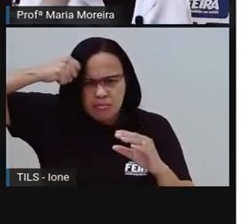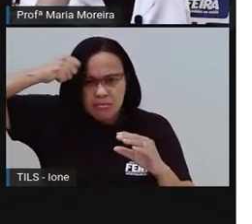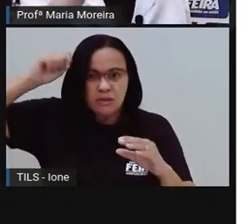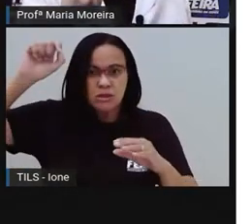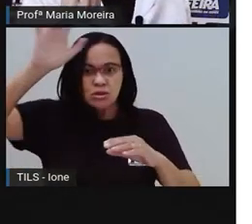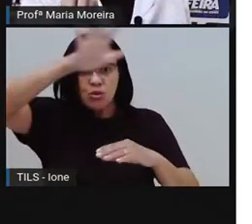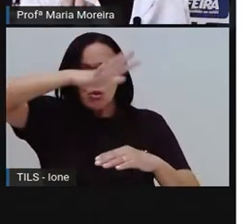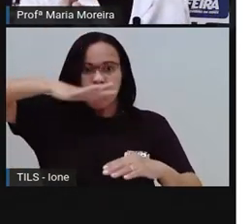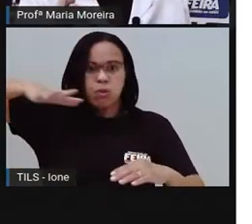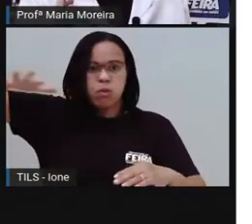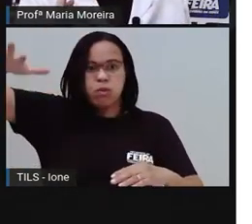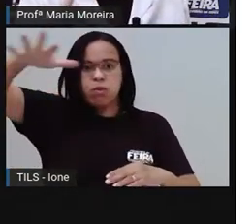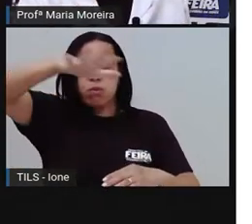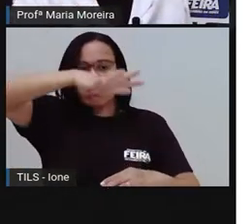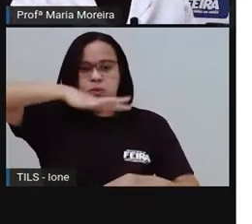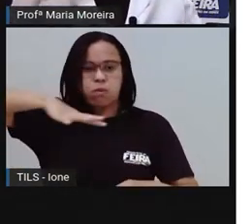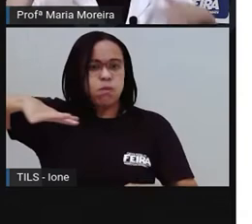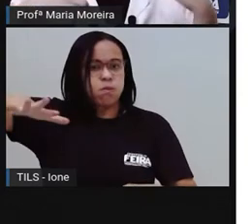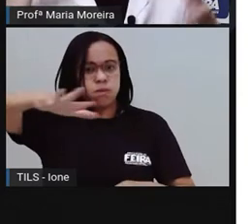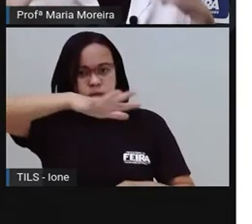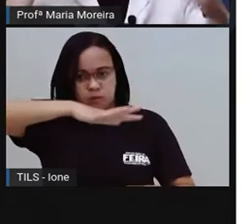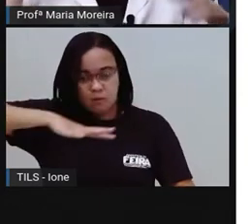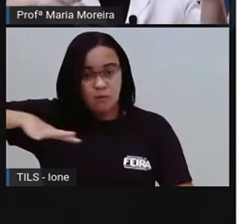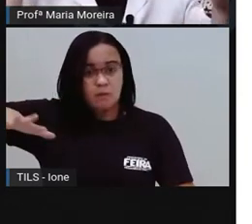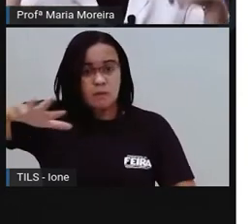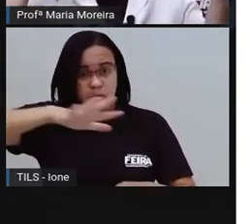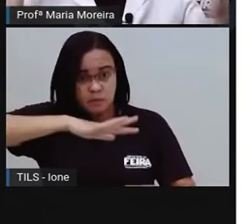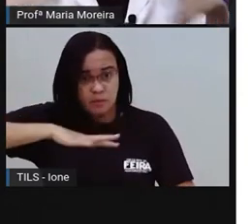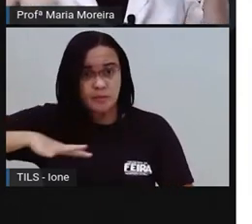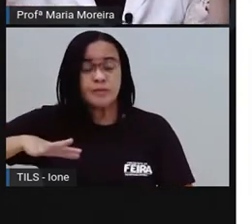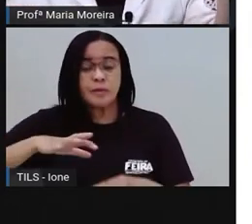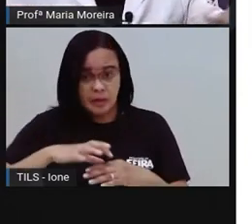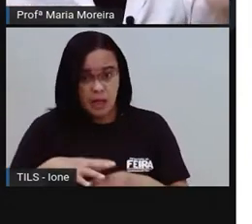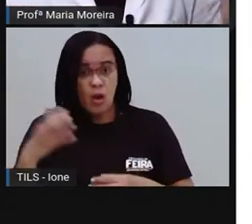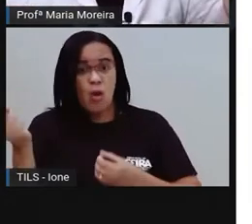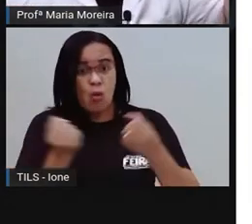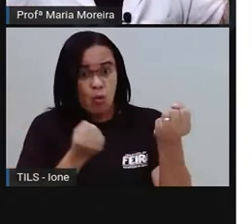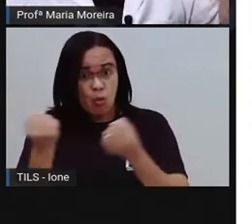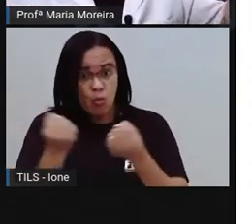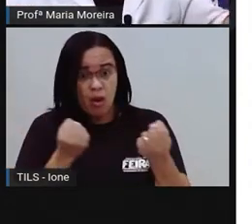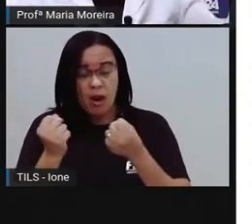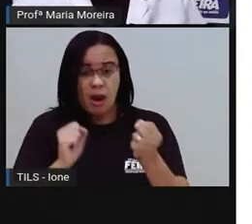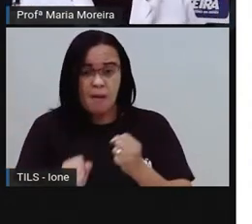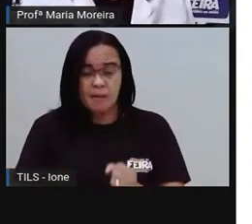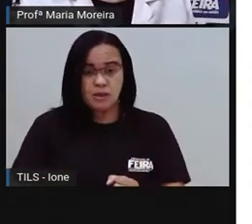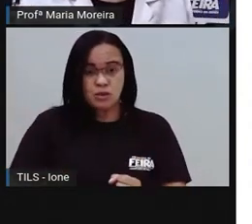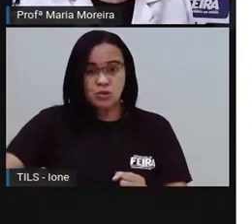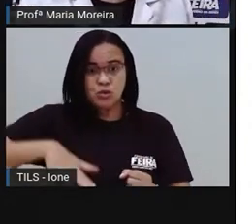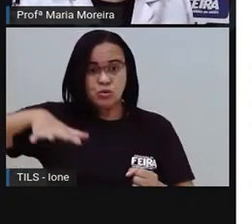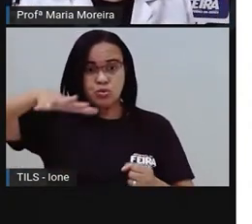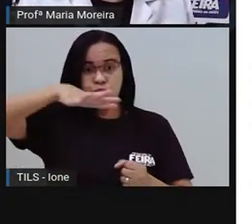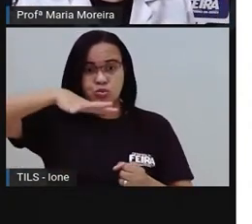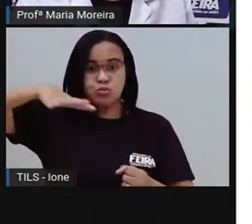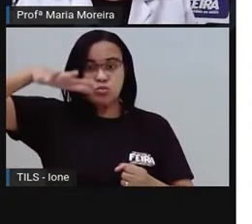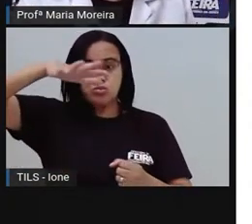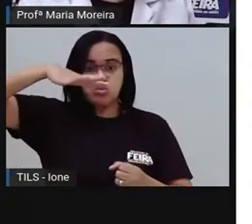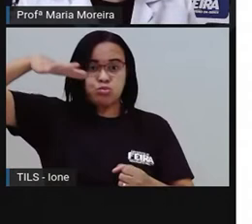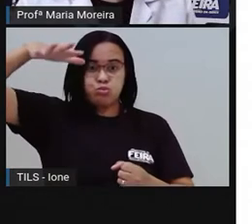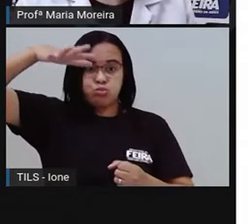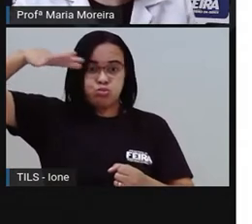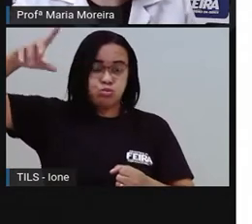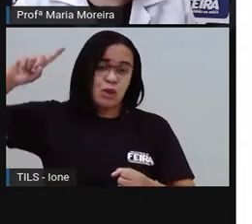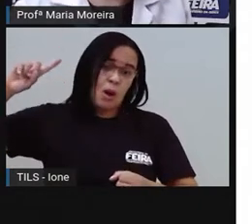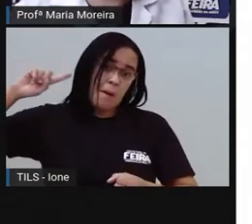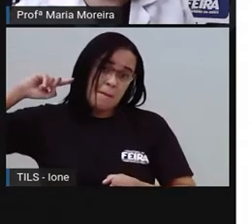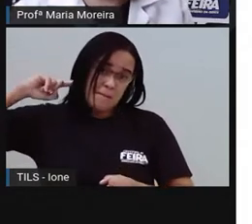E não é apenas um carro. A quantidade de carro, ela tá o quê? Subindo, subindo, subindo, subindo. Ou seja, tem mais